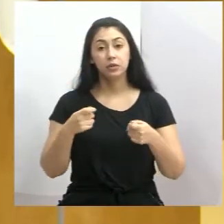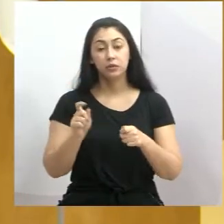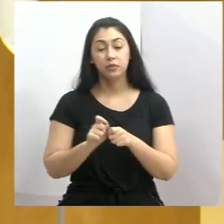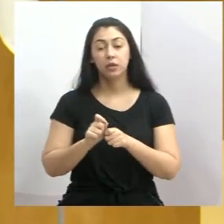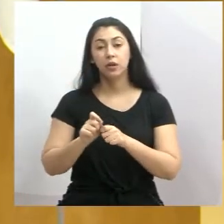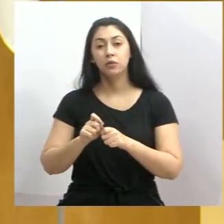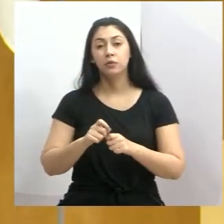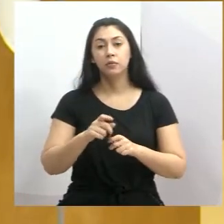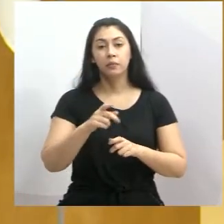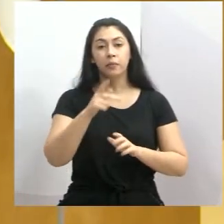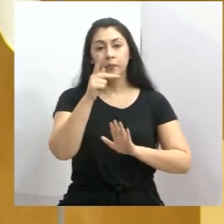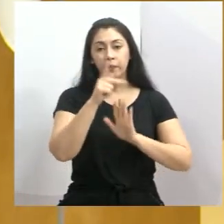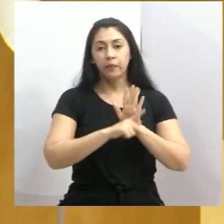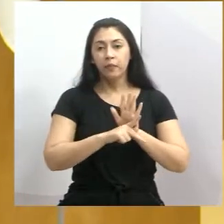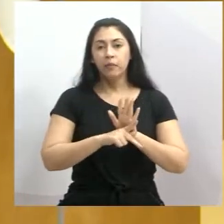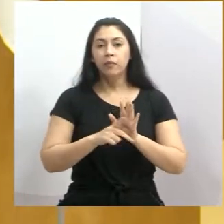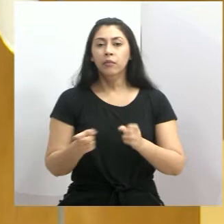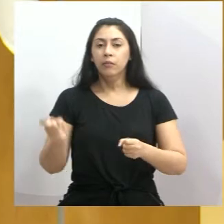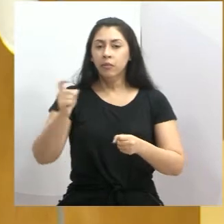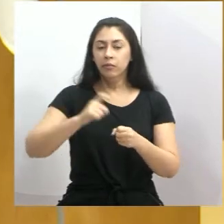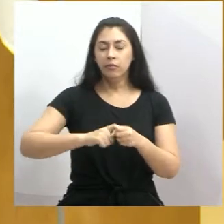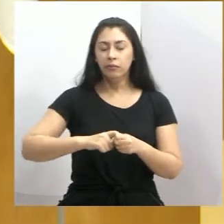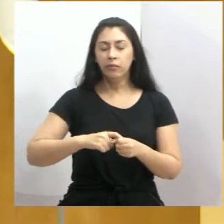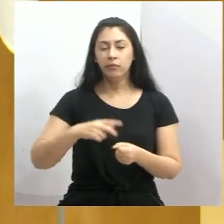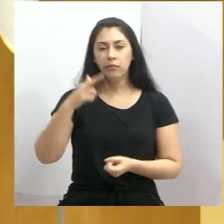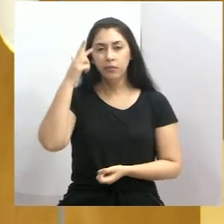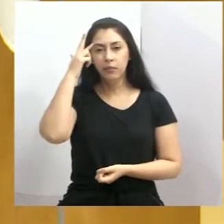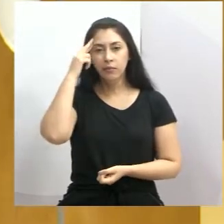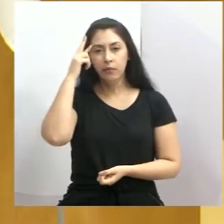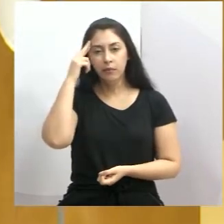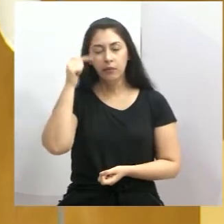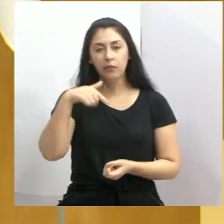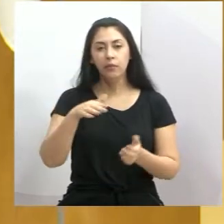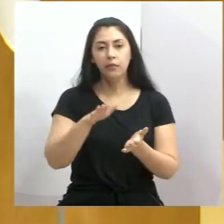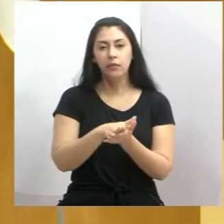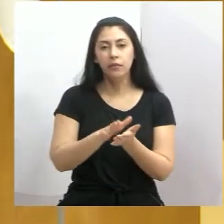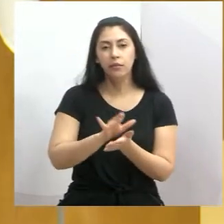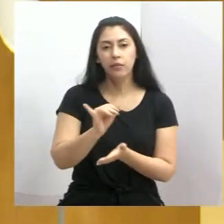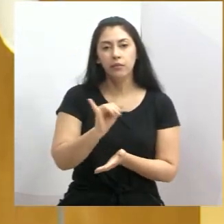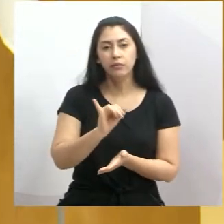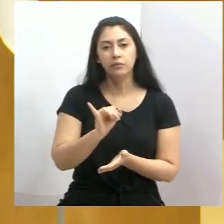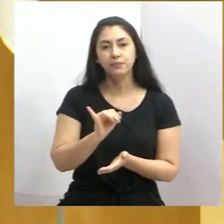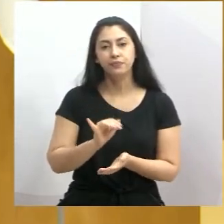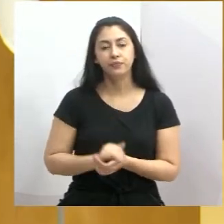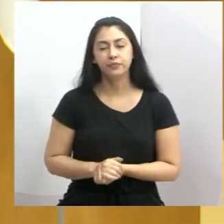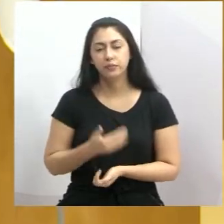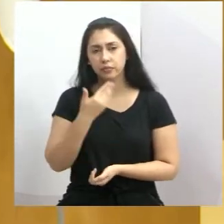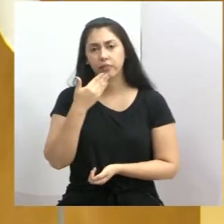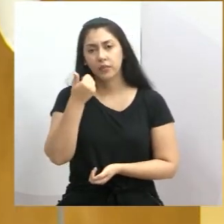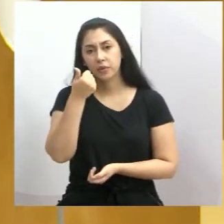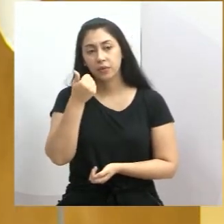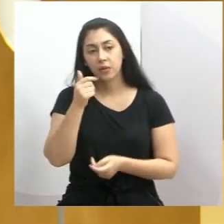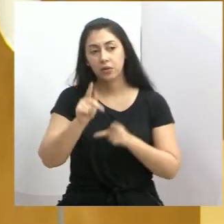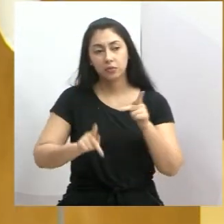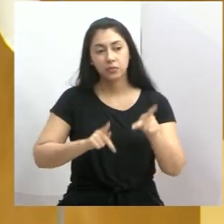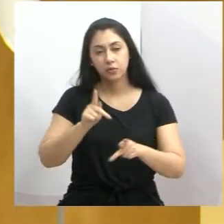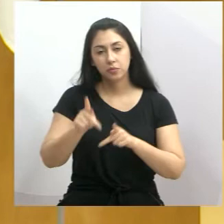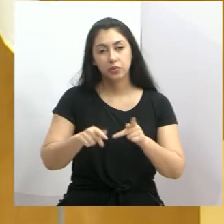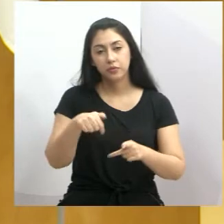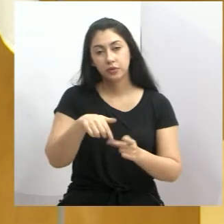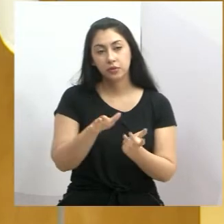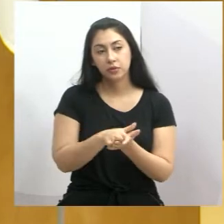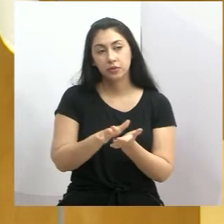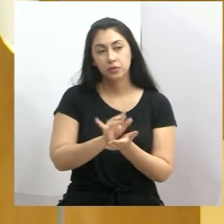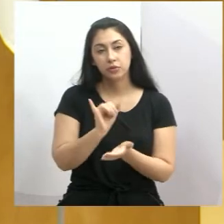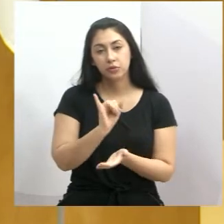retome aí essas atividades aqui na nossa cidade para dar um pouquinho mais de conforto para a população aqui da